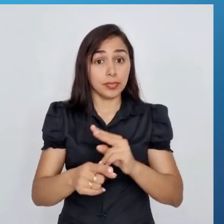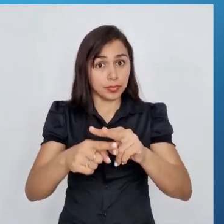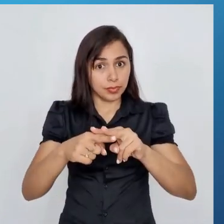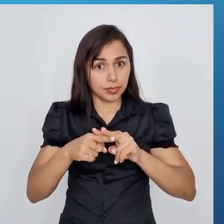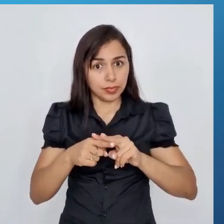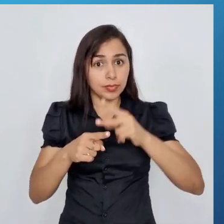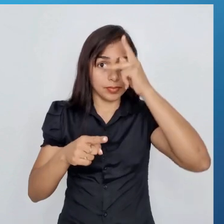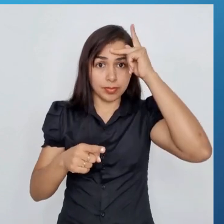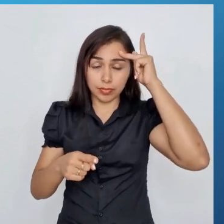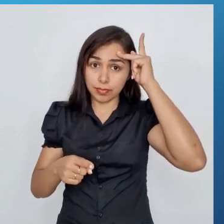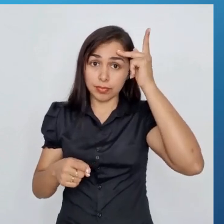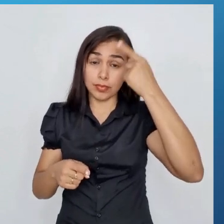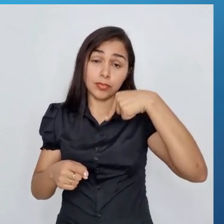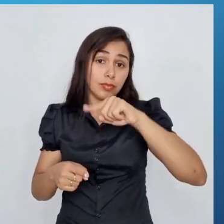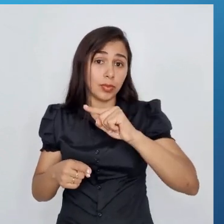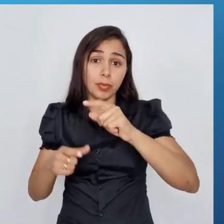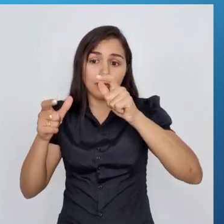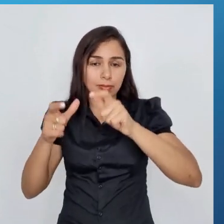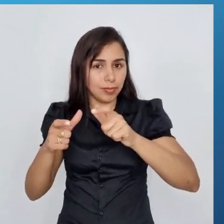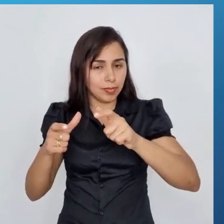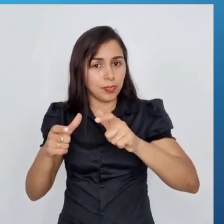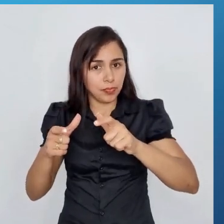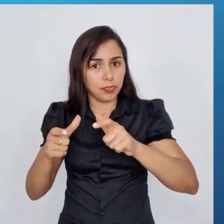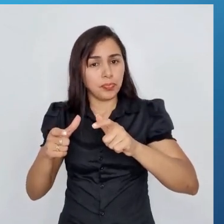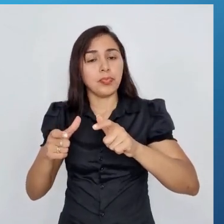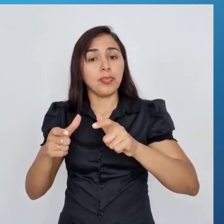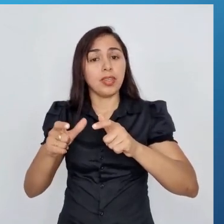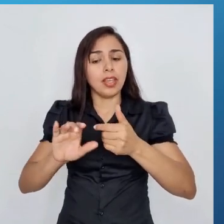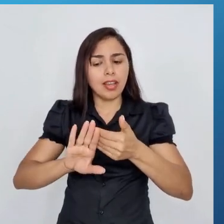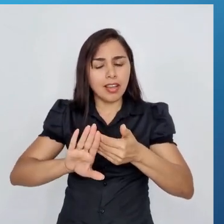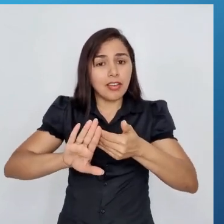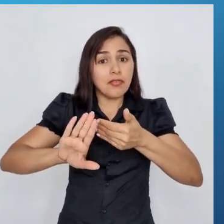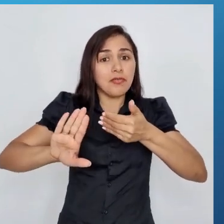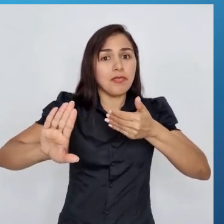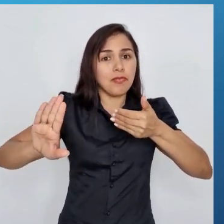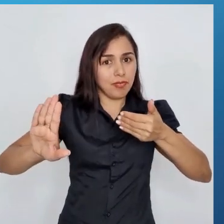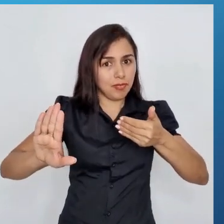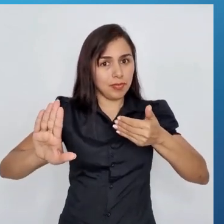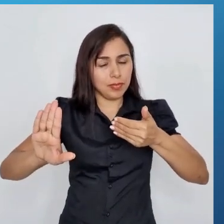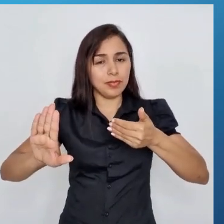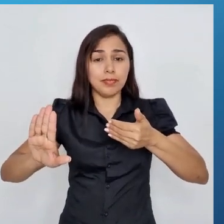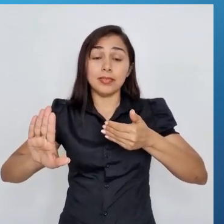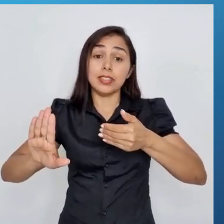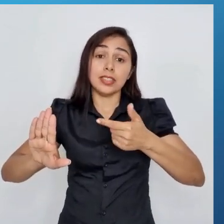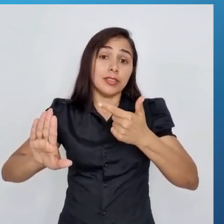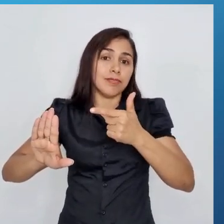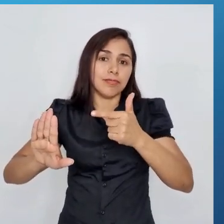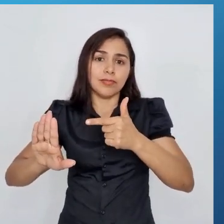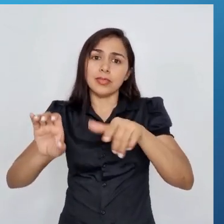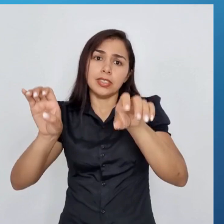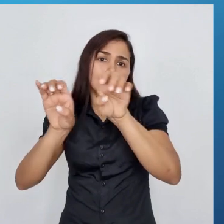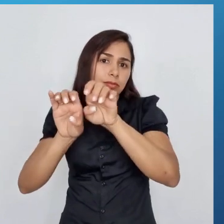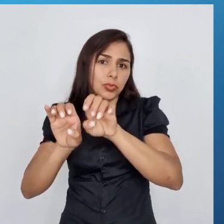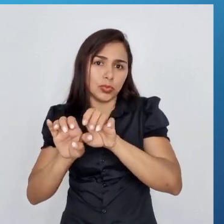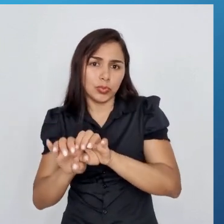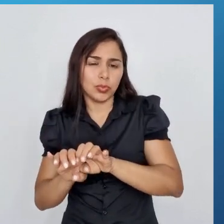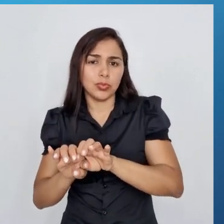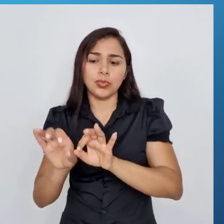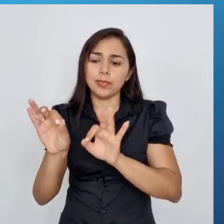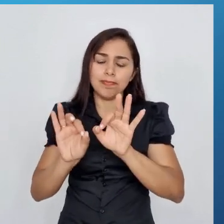morar em uma região mais afastada, que não tem infraestrutura, que nesse caso são as